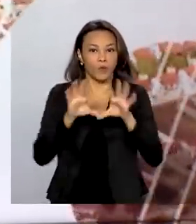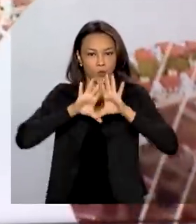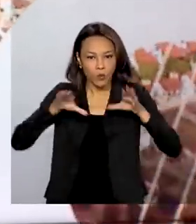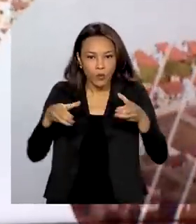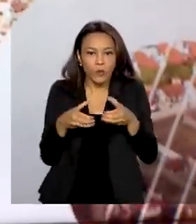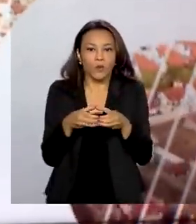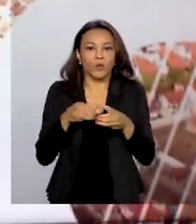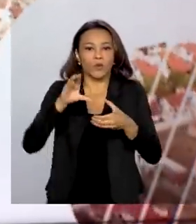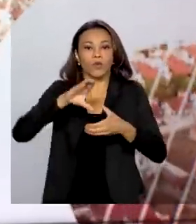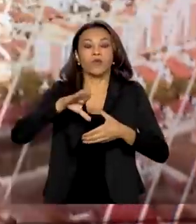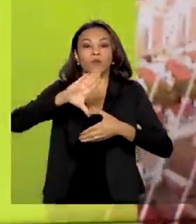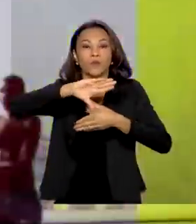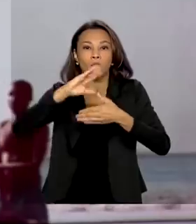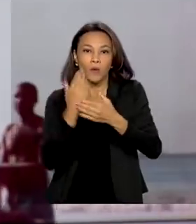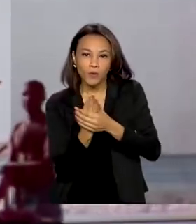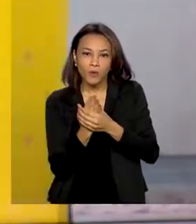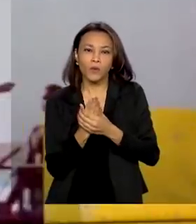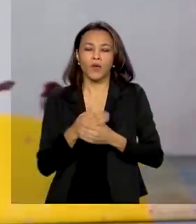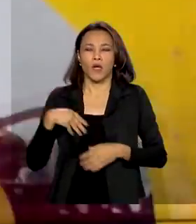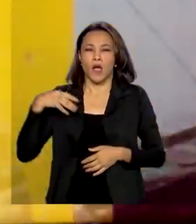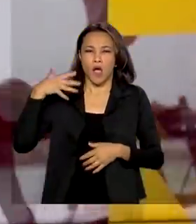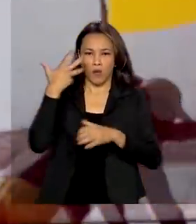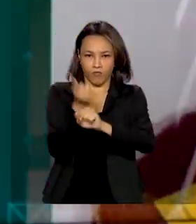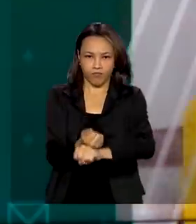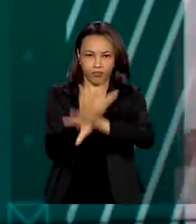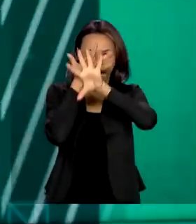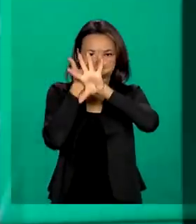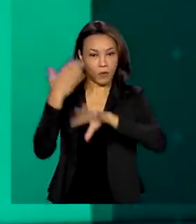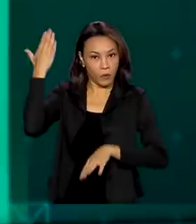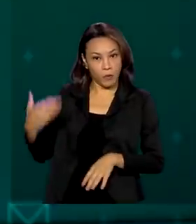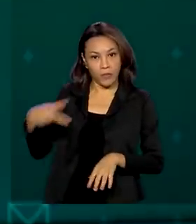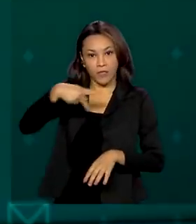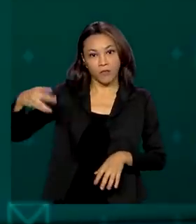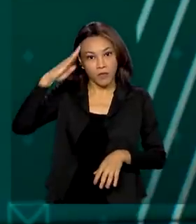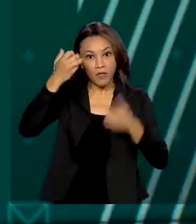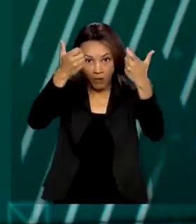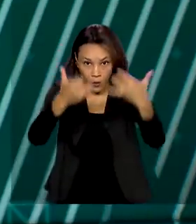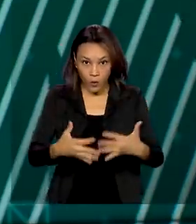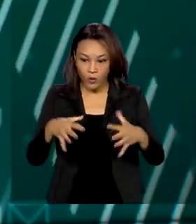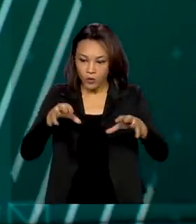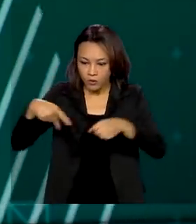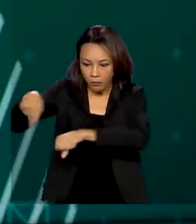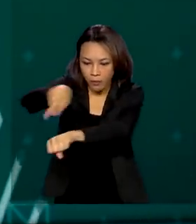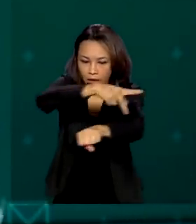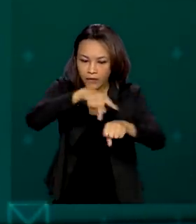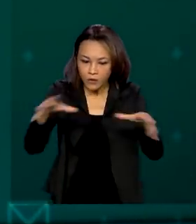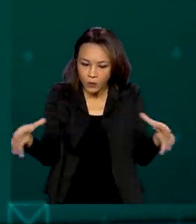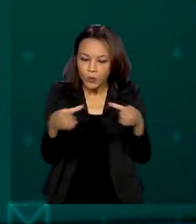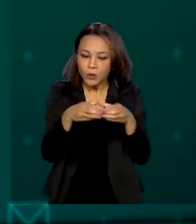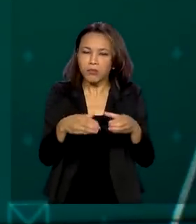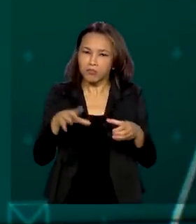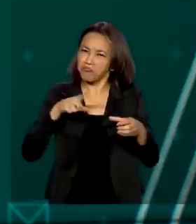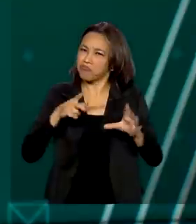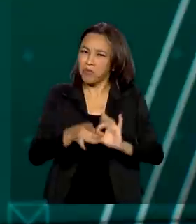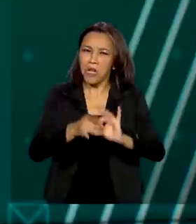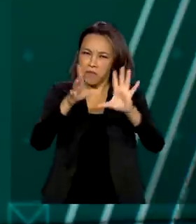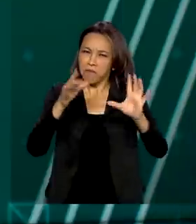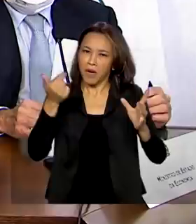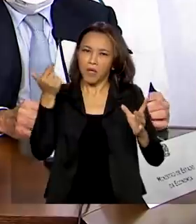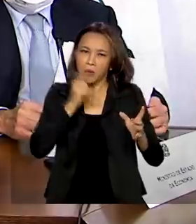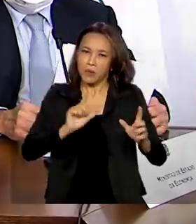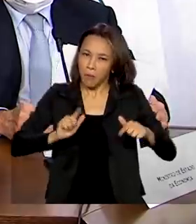Por videoconferência, o presidente Jair Bolsonaro disse que países do bloco tiveram liberdade para enfrentar a pandemia neste ano.